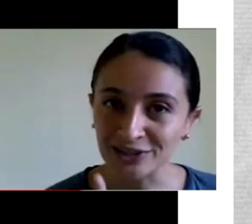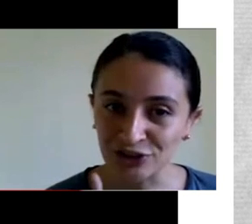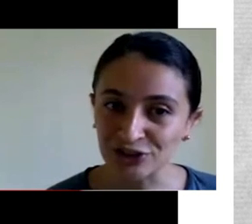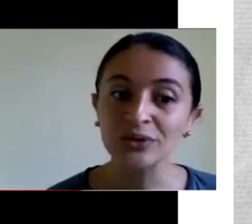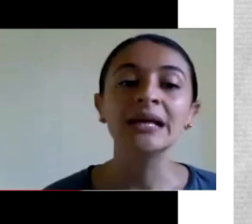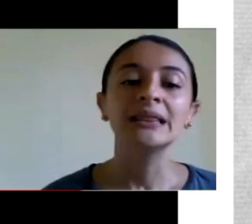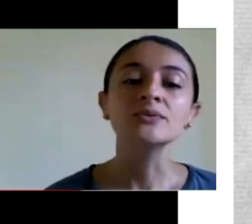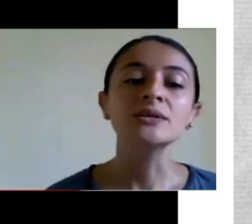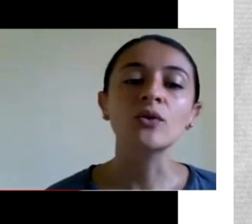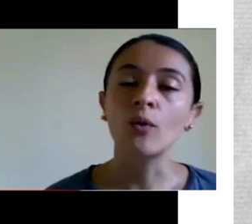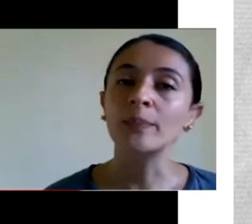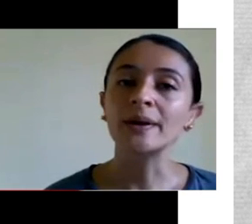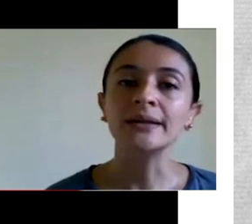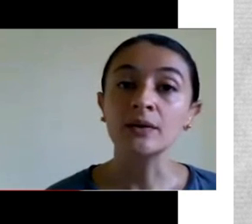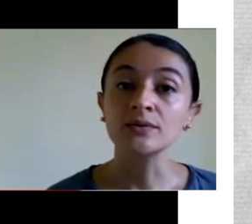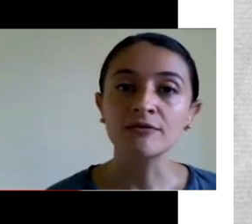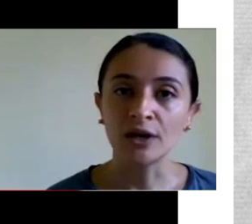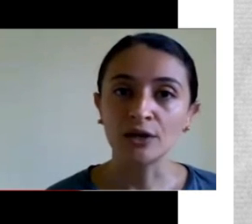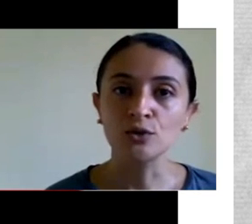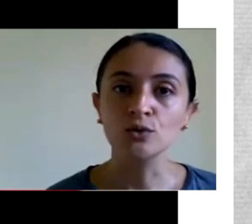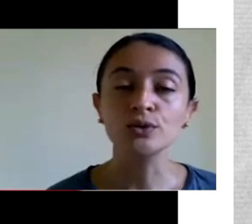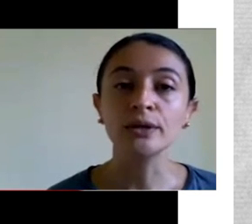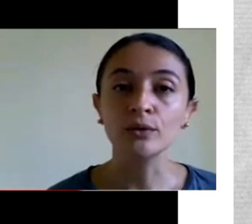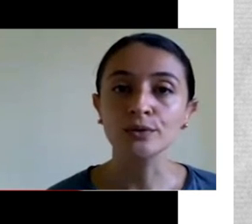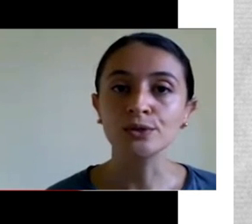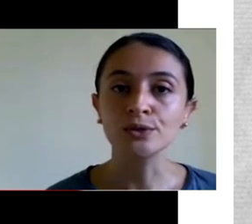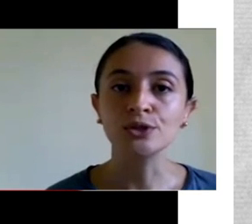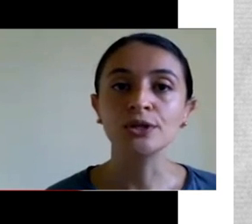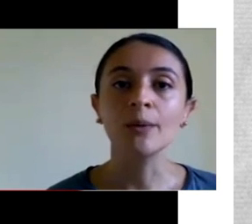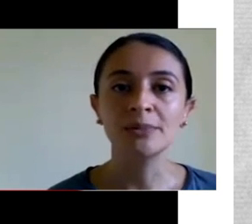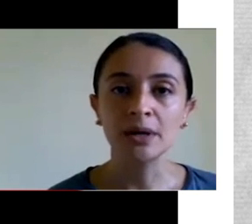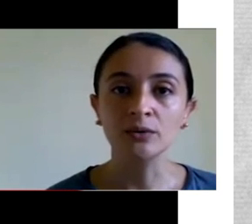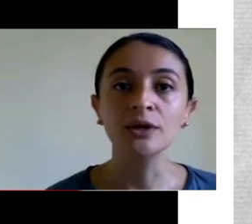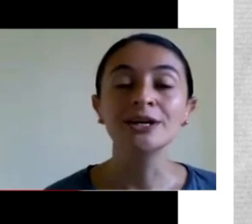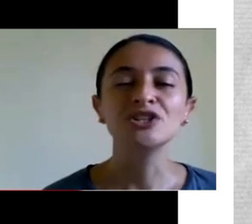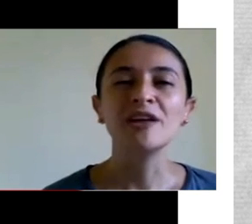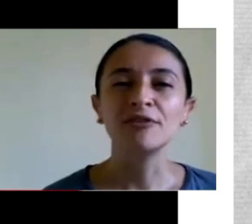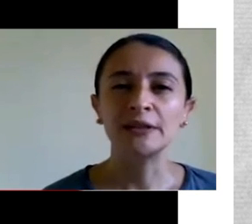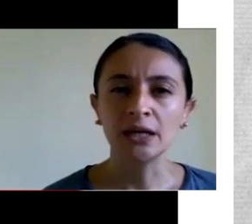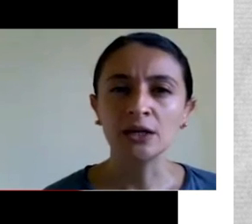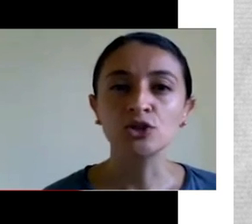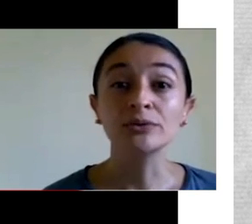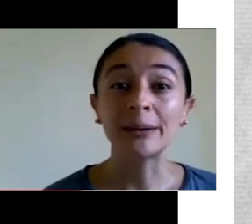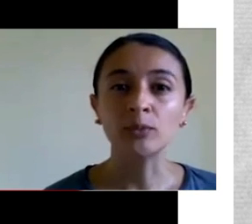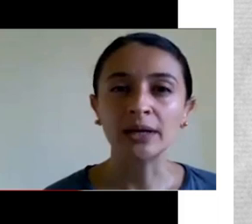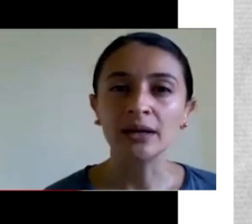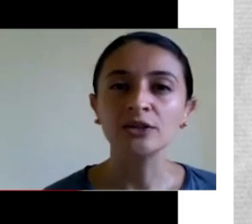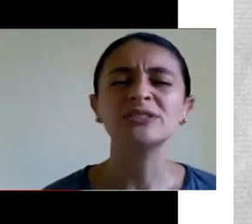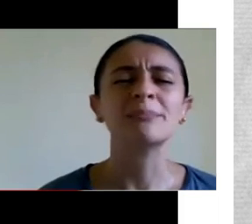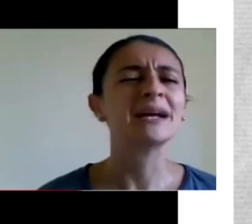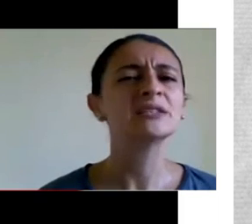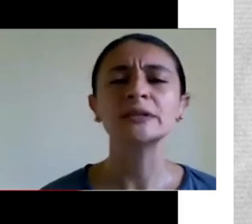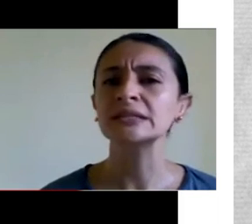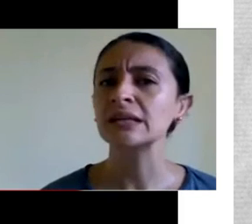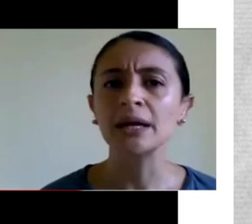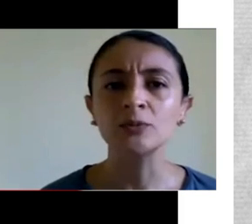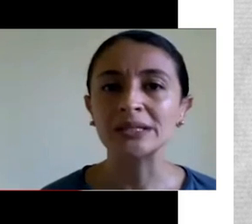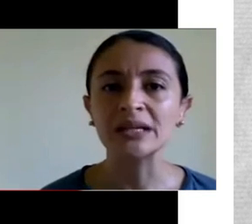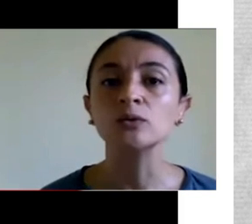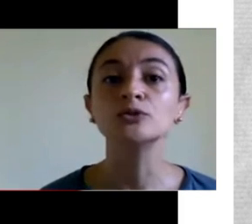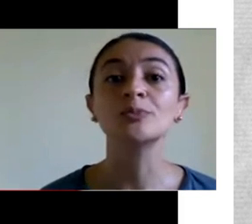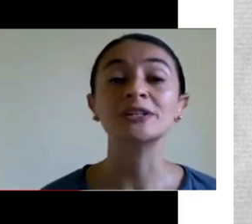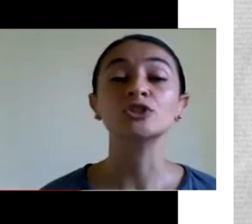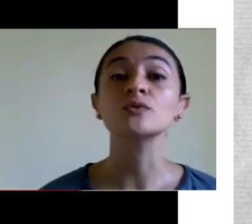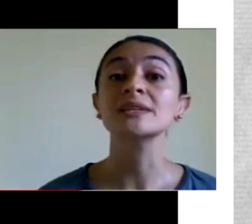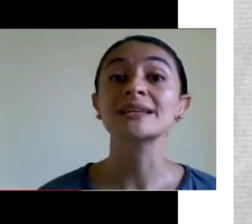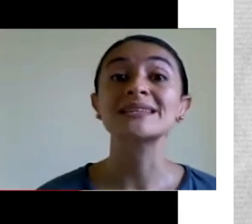garantido, não se compra e não se vende. O SUS é nosso, a gente não pode abrir mão de defender ele, de lutar por ele, de ter mais financiamento